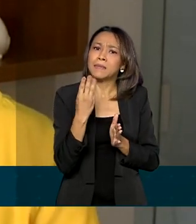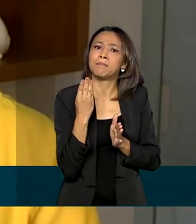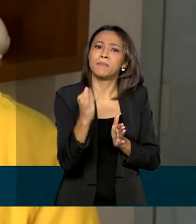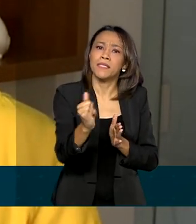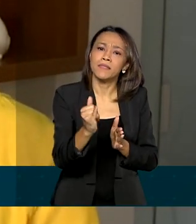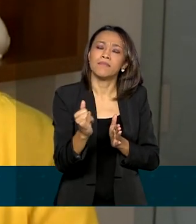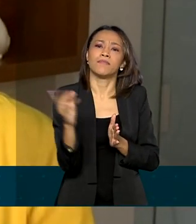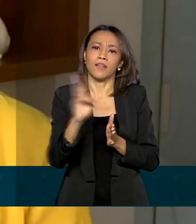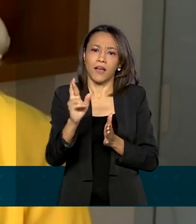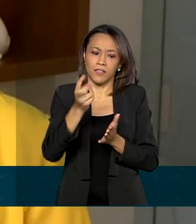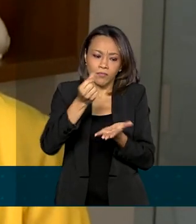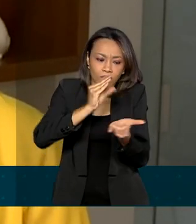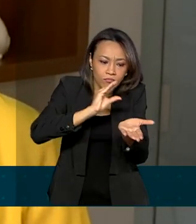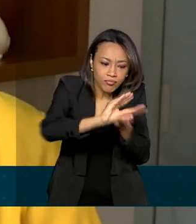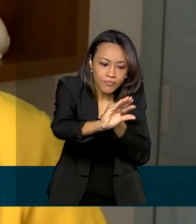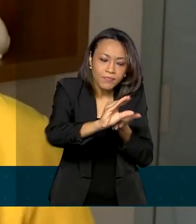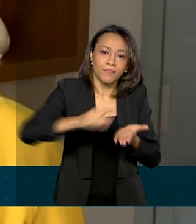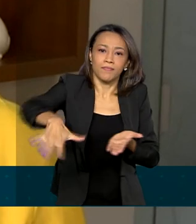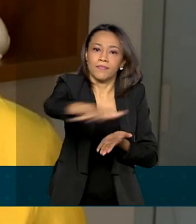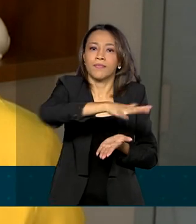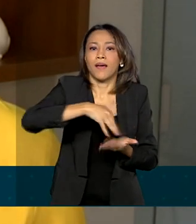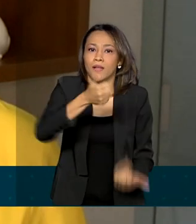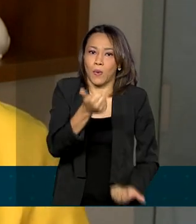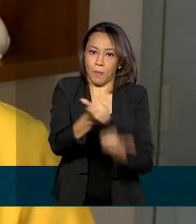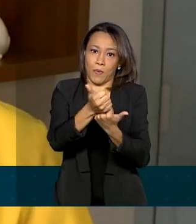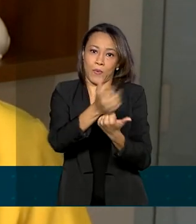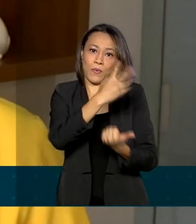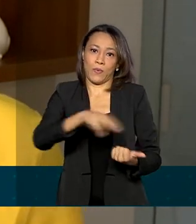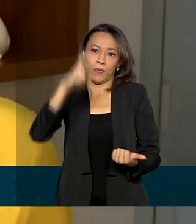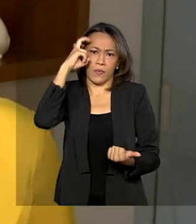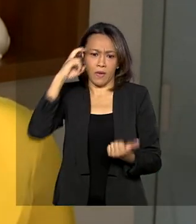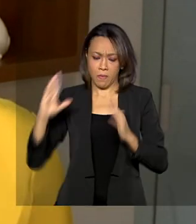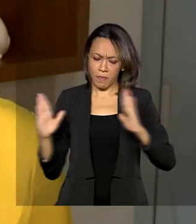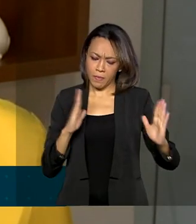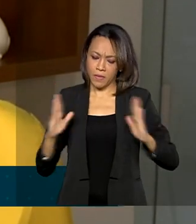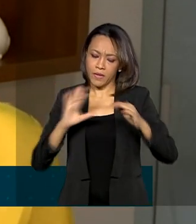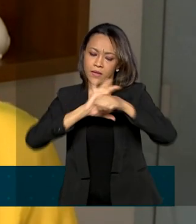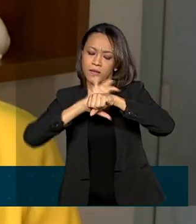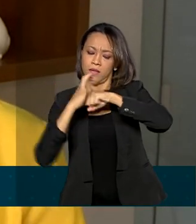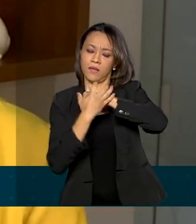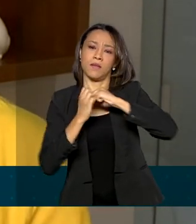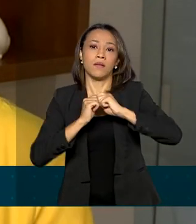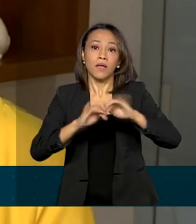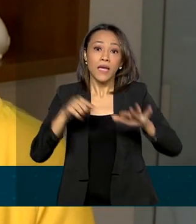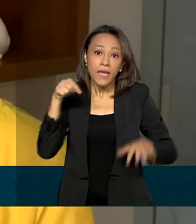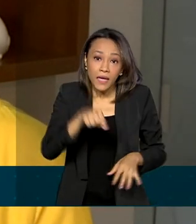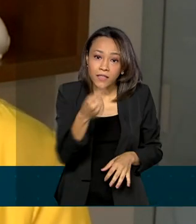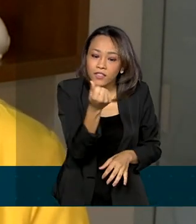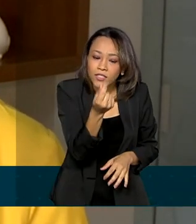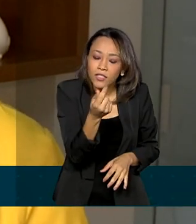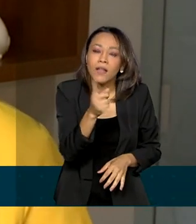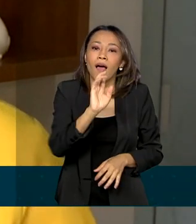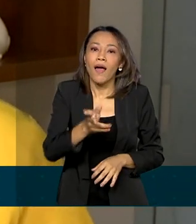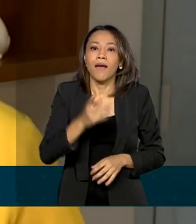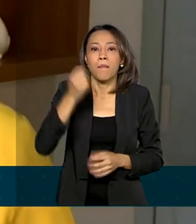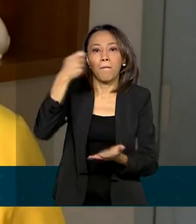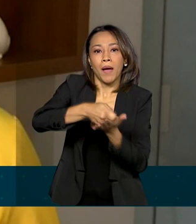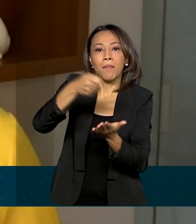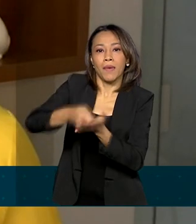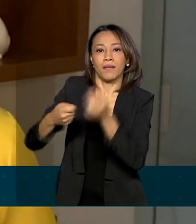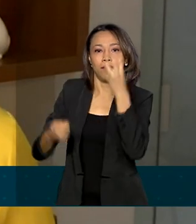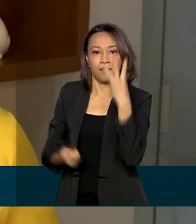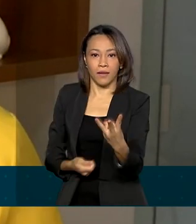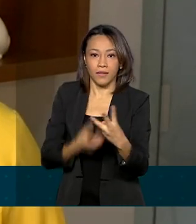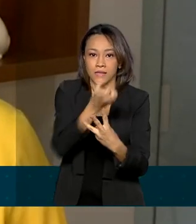para auxiliar o setor cultural durante a pandemia. A verba é utilizada no pagamento de três parcelas de